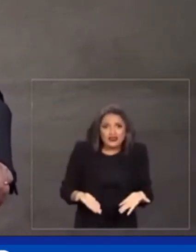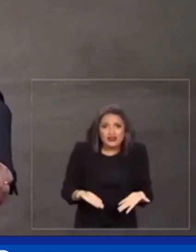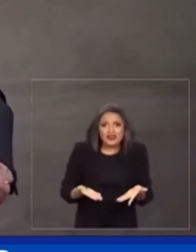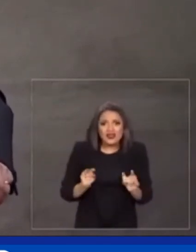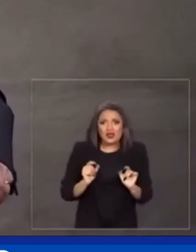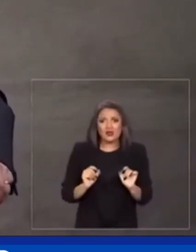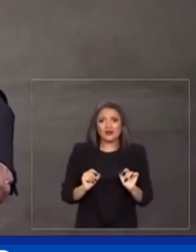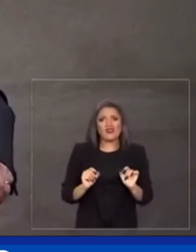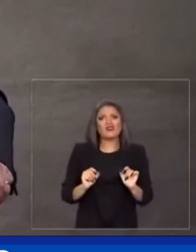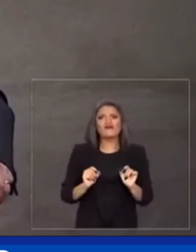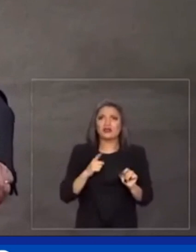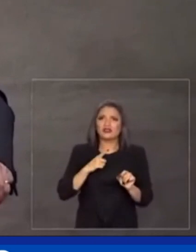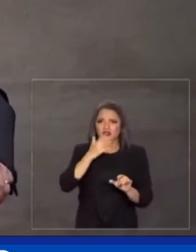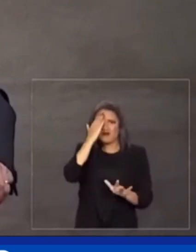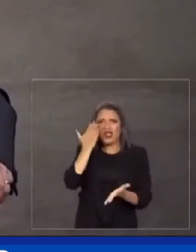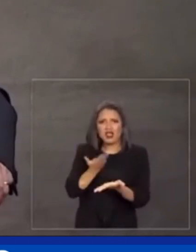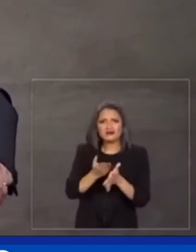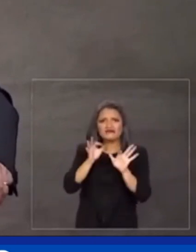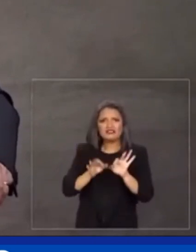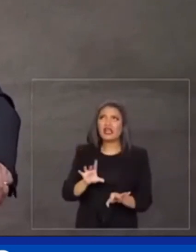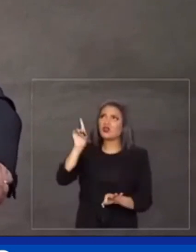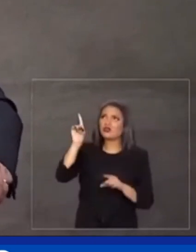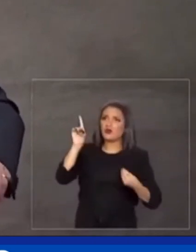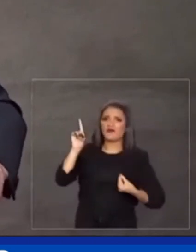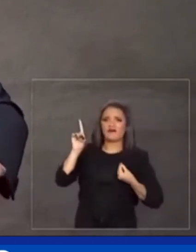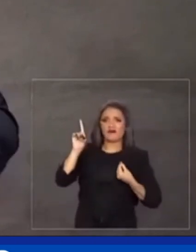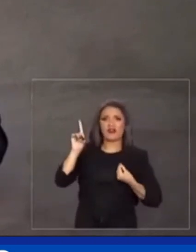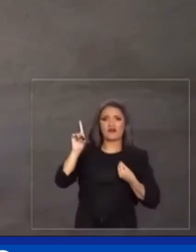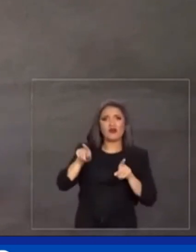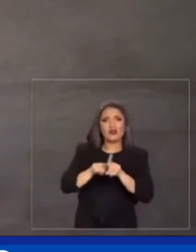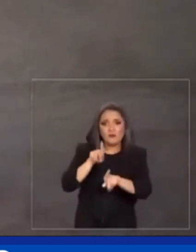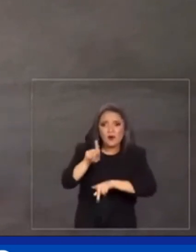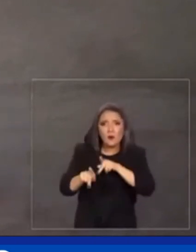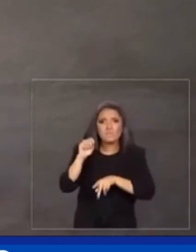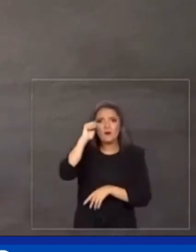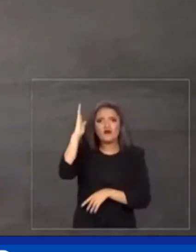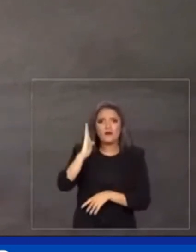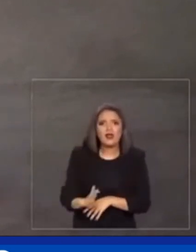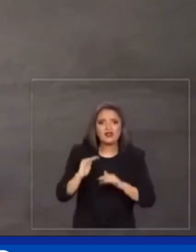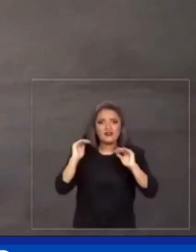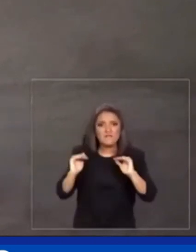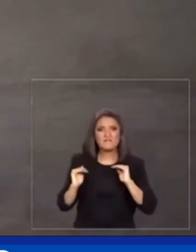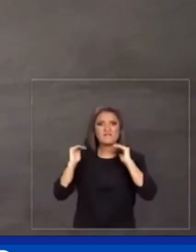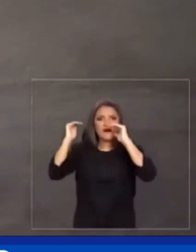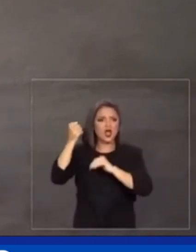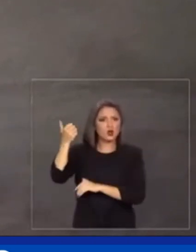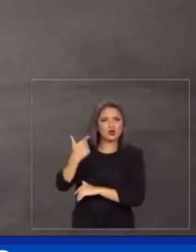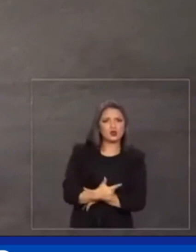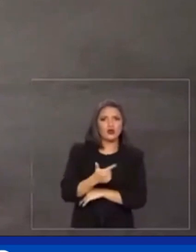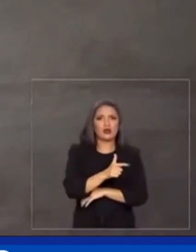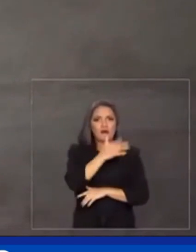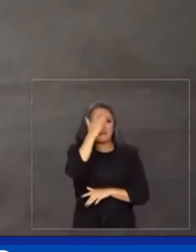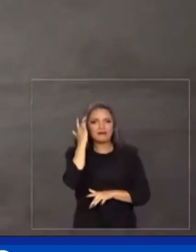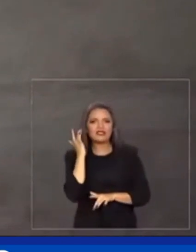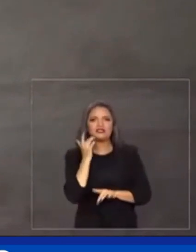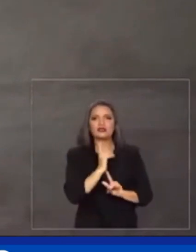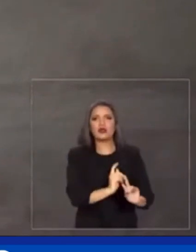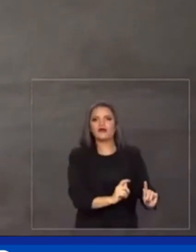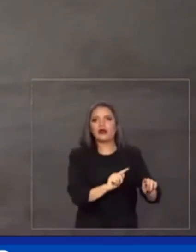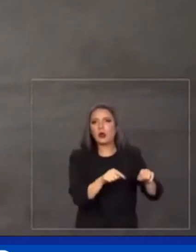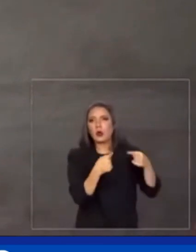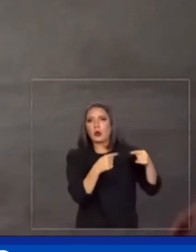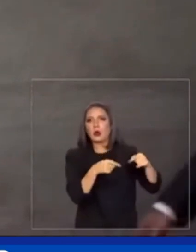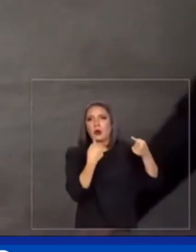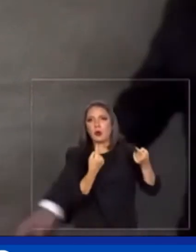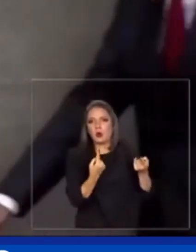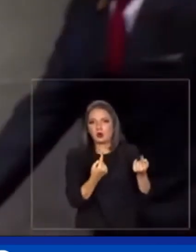a certeza de que Deus existe e de que o povo brasileiro é maior do que qualquer pessoa que tentava o hábito